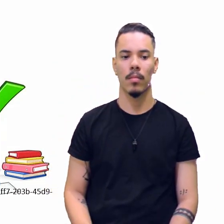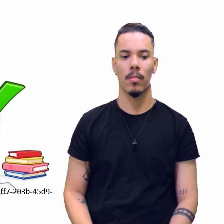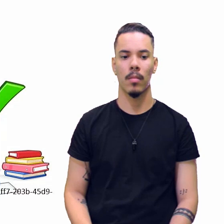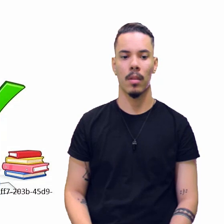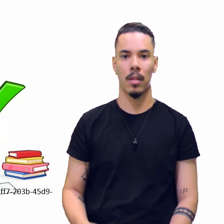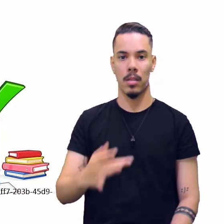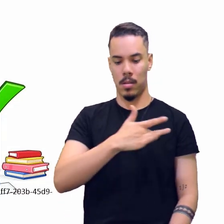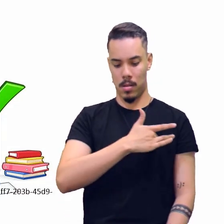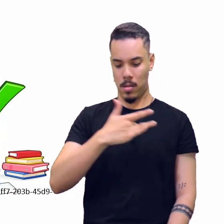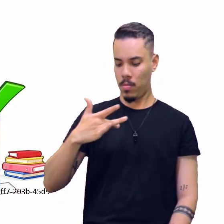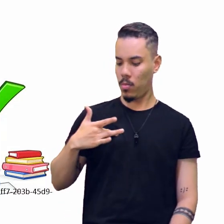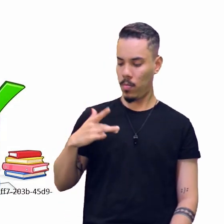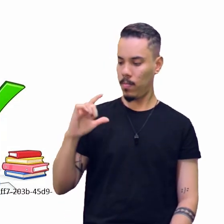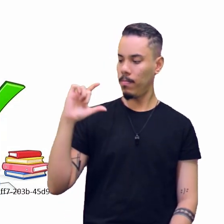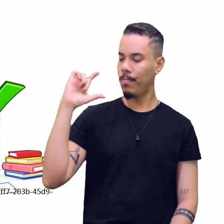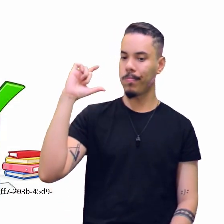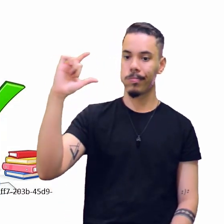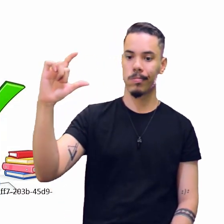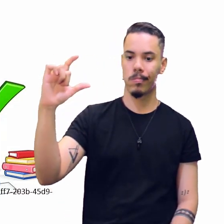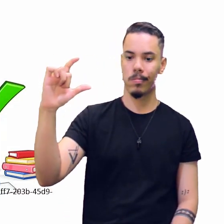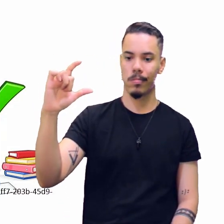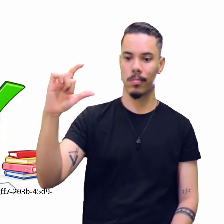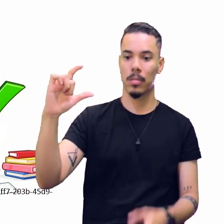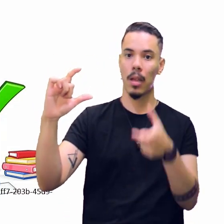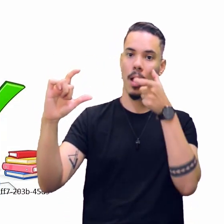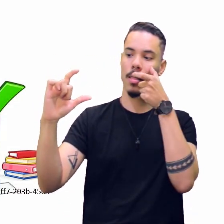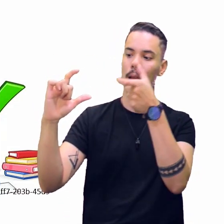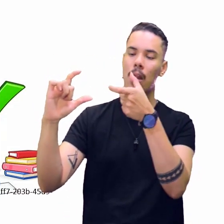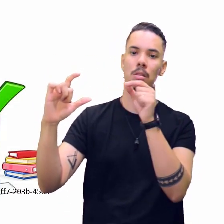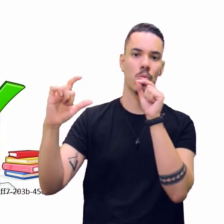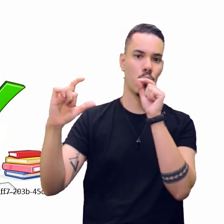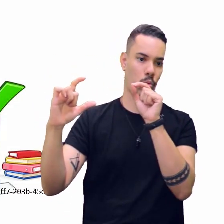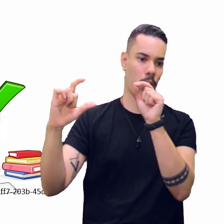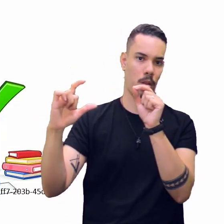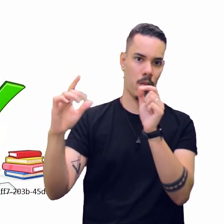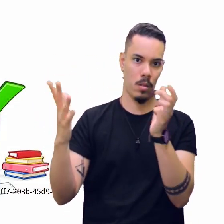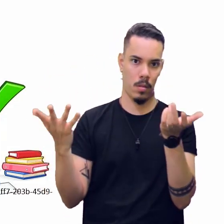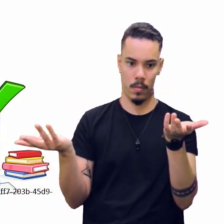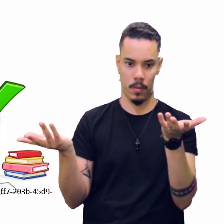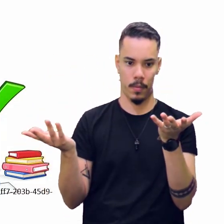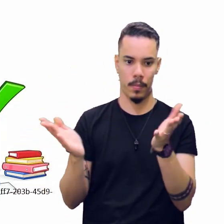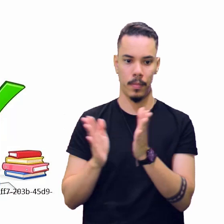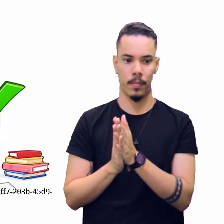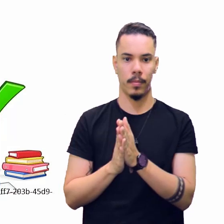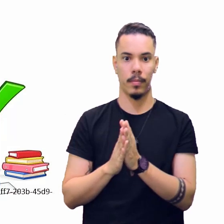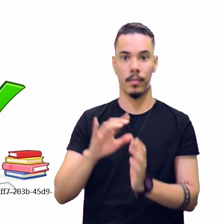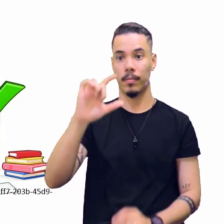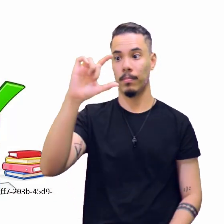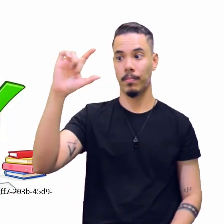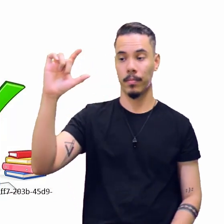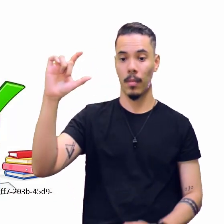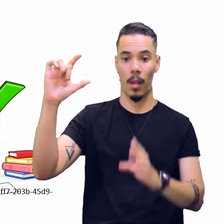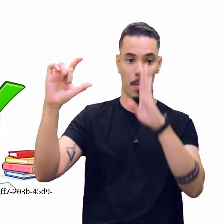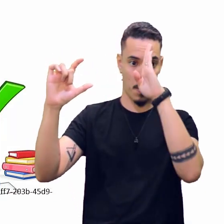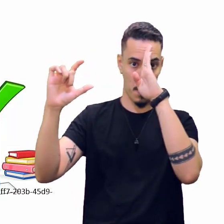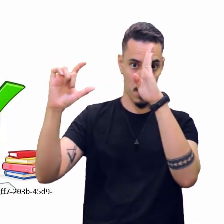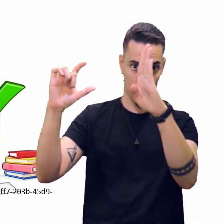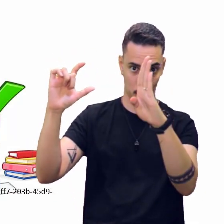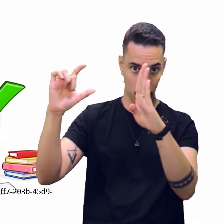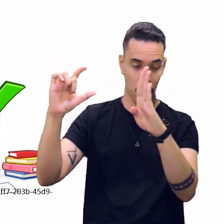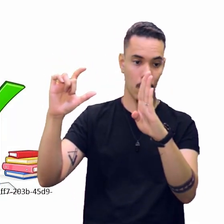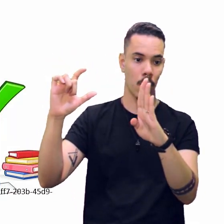Saúde? Qual o assunto que te interessa? Tá lá? Ó. O chapéu, onde vai a